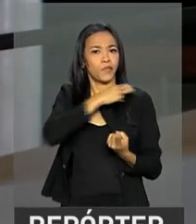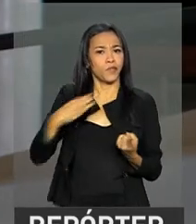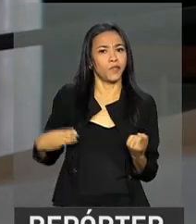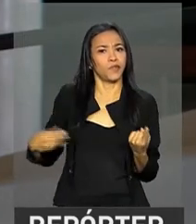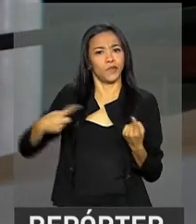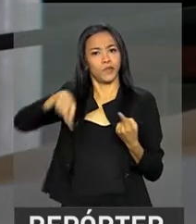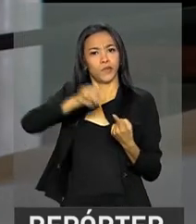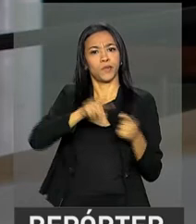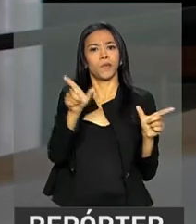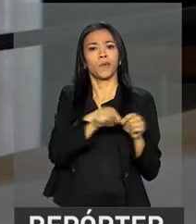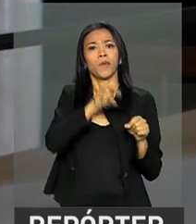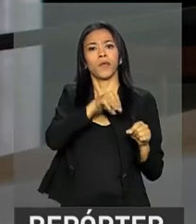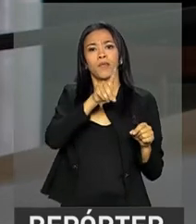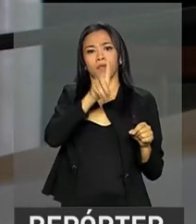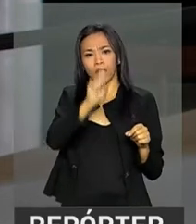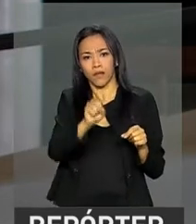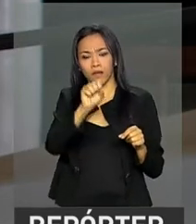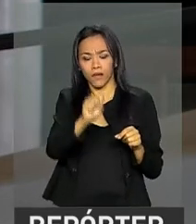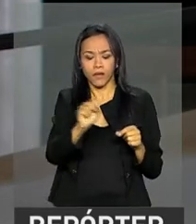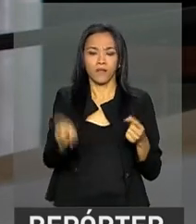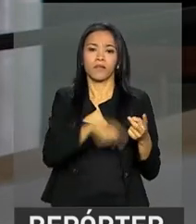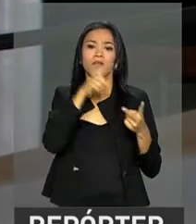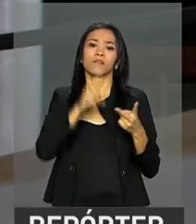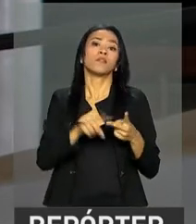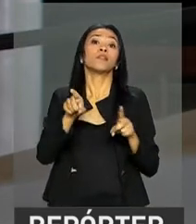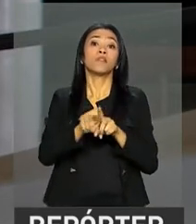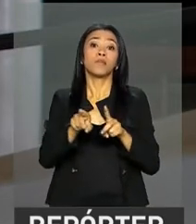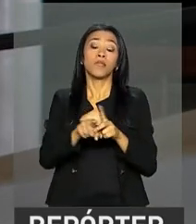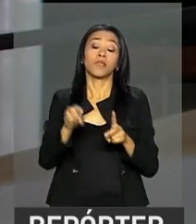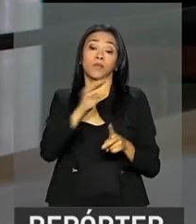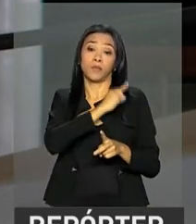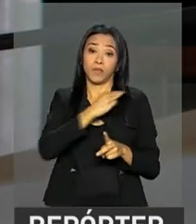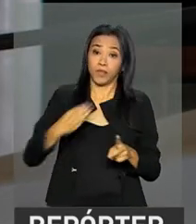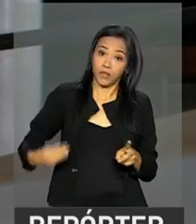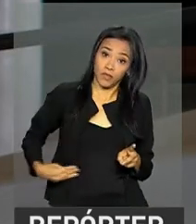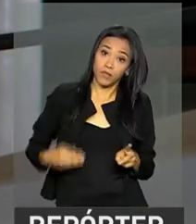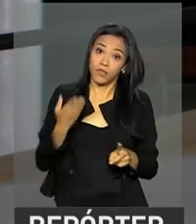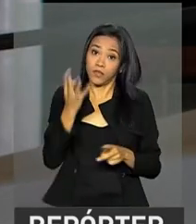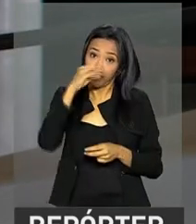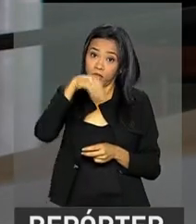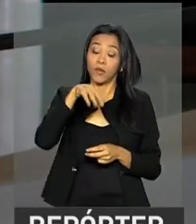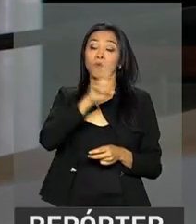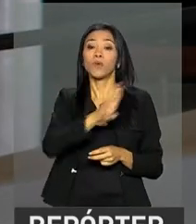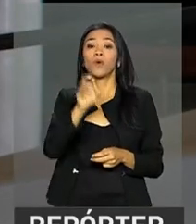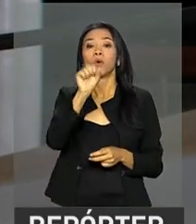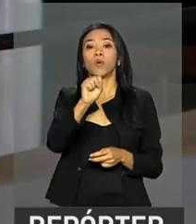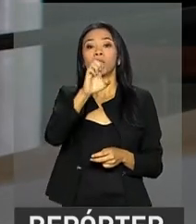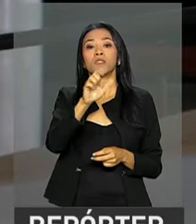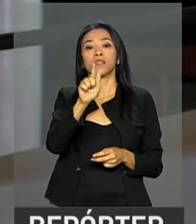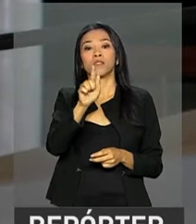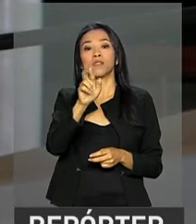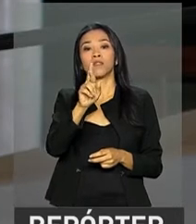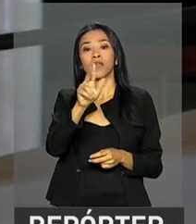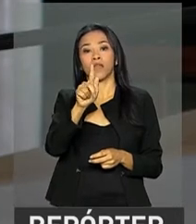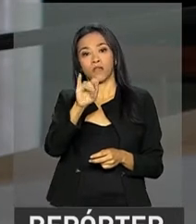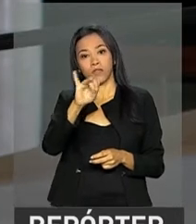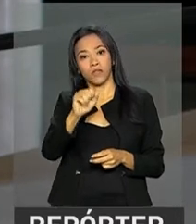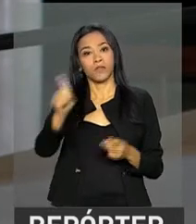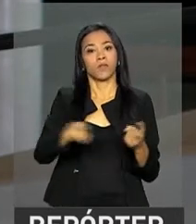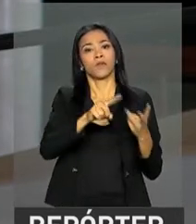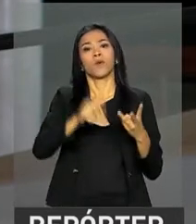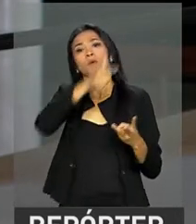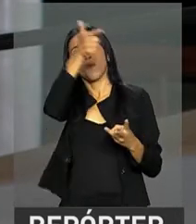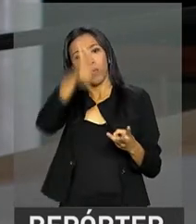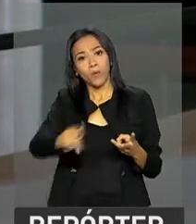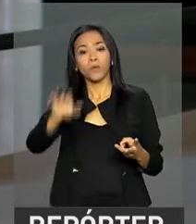Desenvolvimento Social, Osmar Terra, do Gabinete de Segurança Institucional da Presidência, o Sérgio Etchegon, juntamente com o